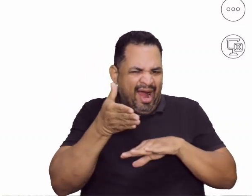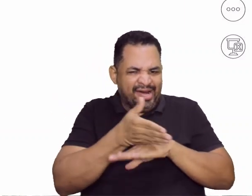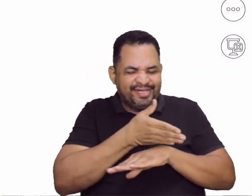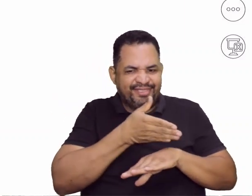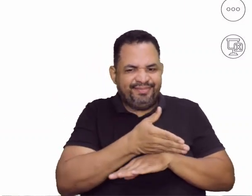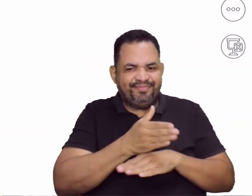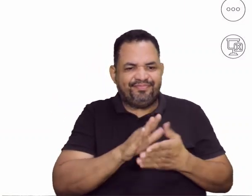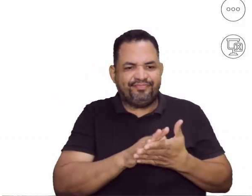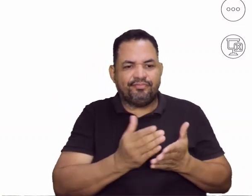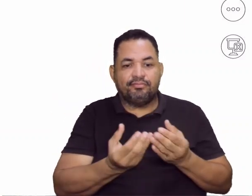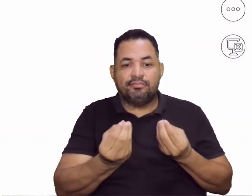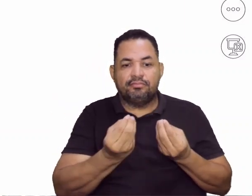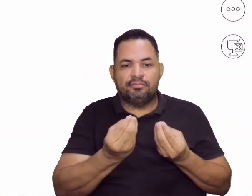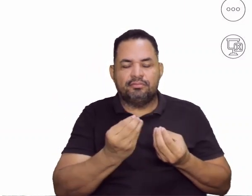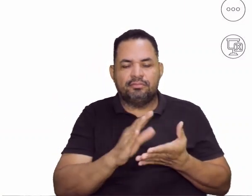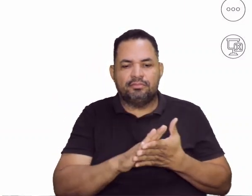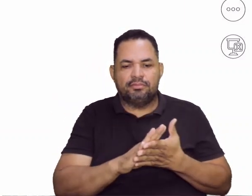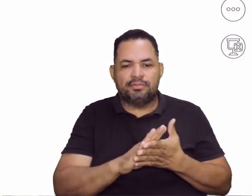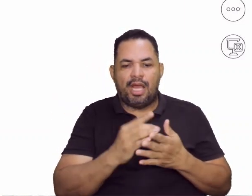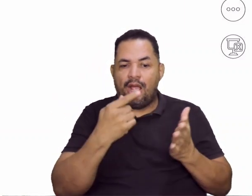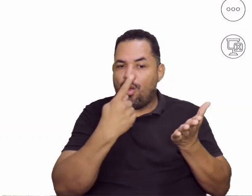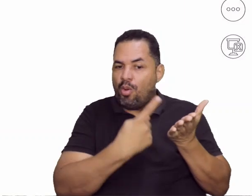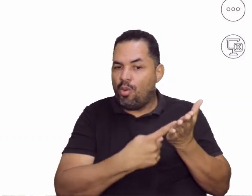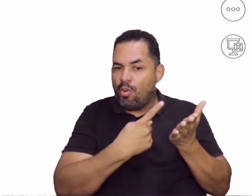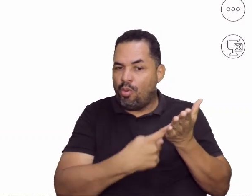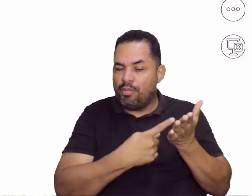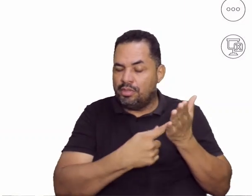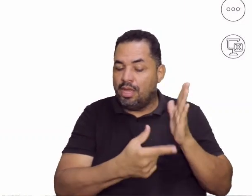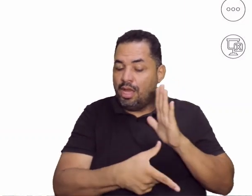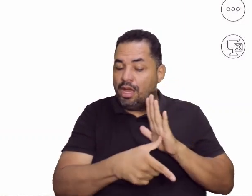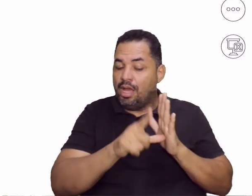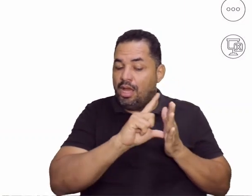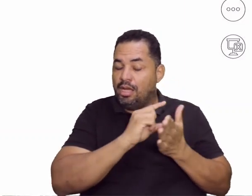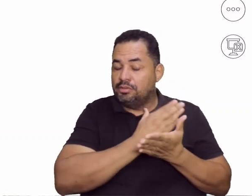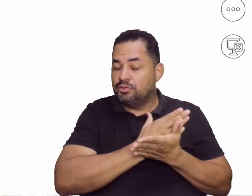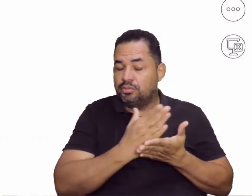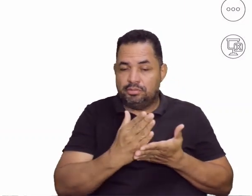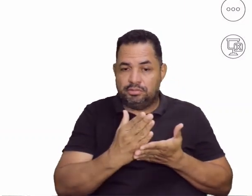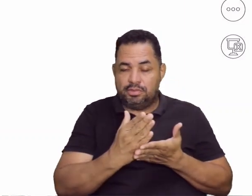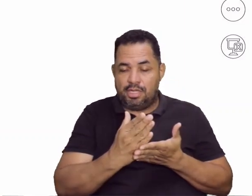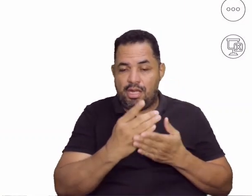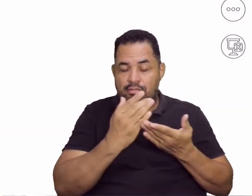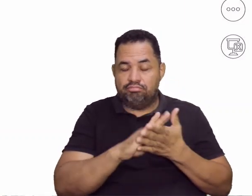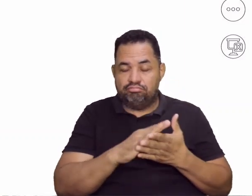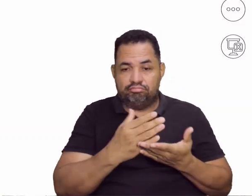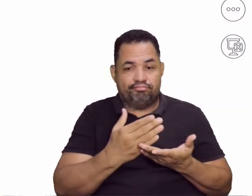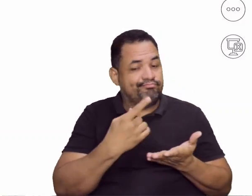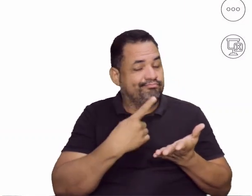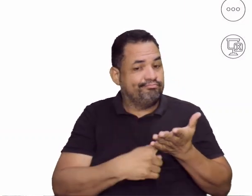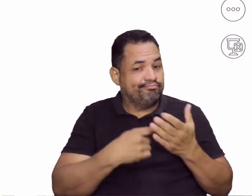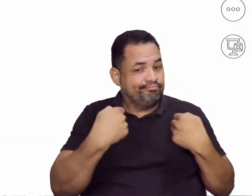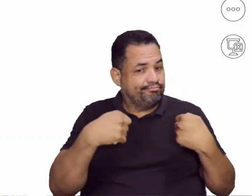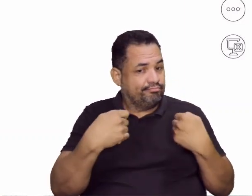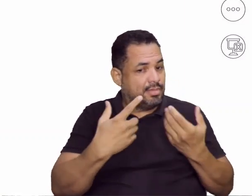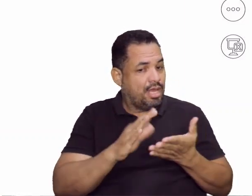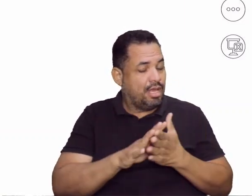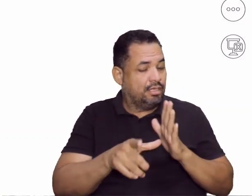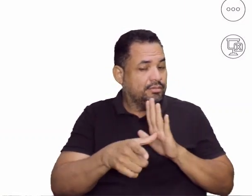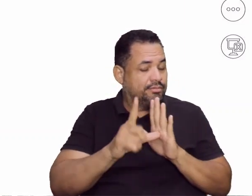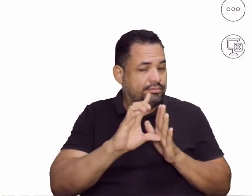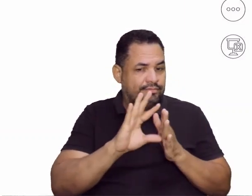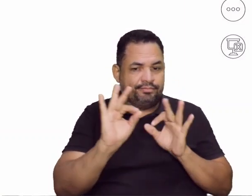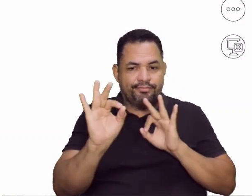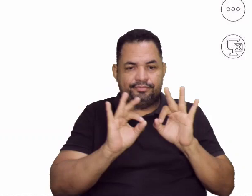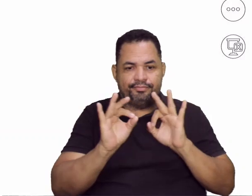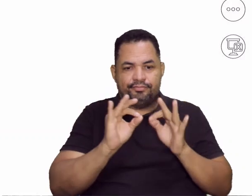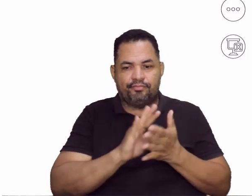iniciar o jogo, esse é o correto. Não adianta querer mudar as regras no meio do caminho, gente, o combinado não sai caro. E aí no